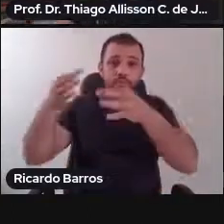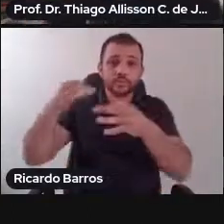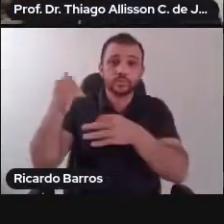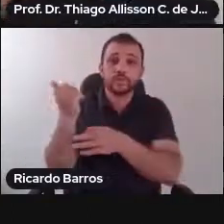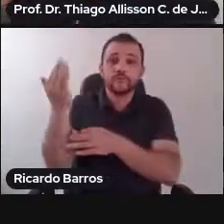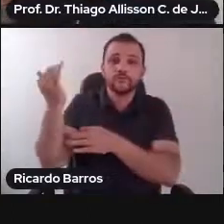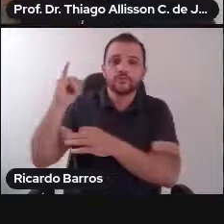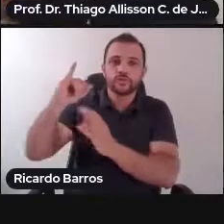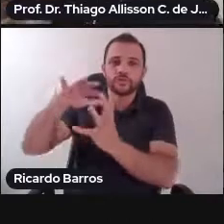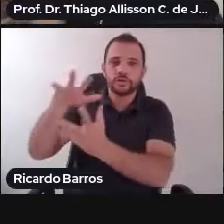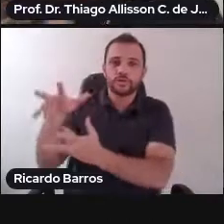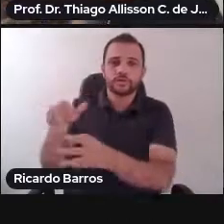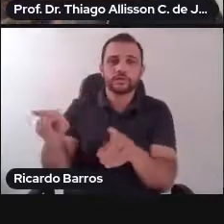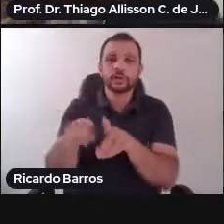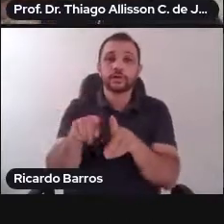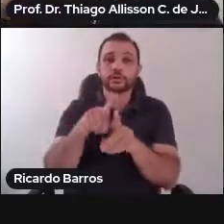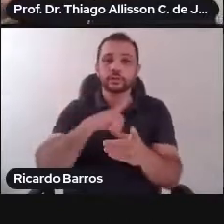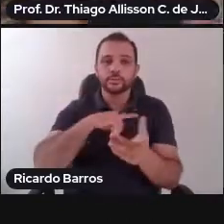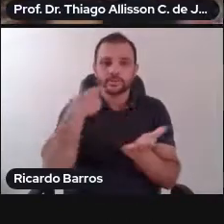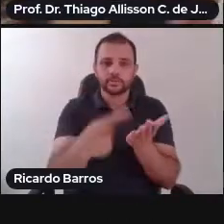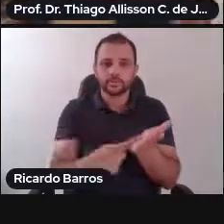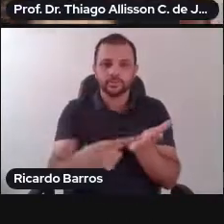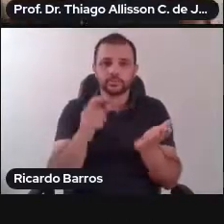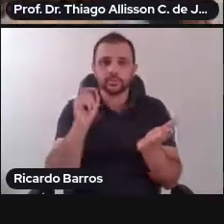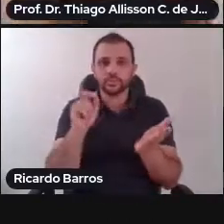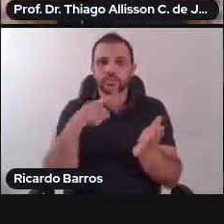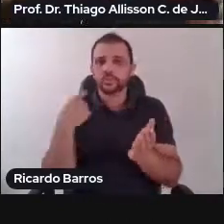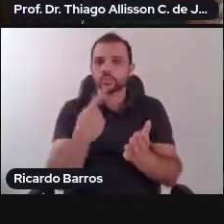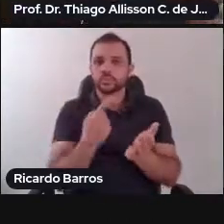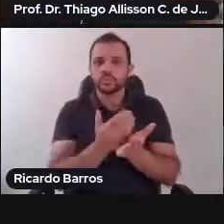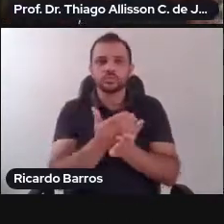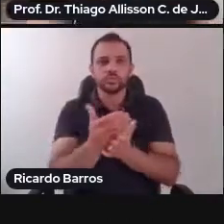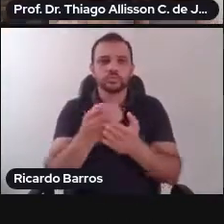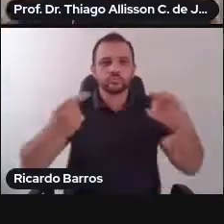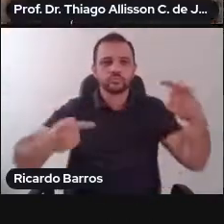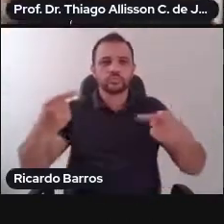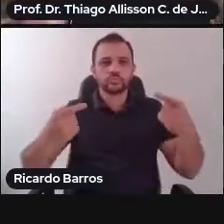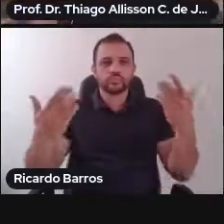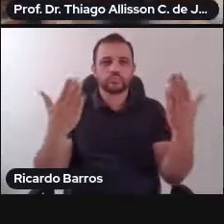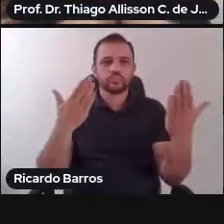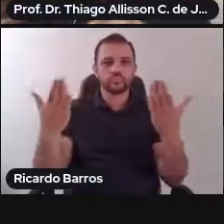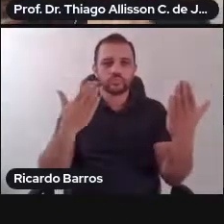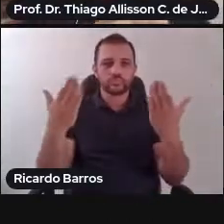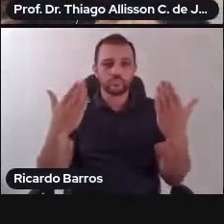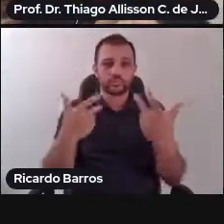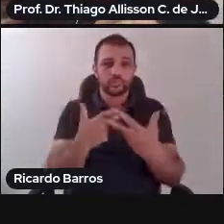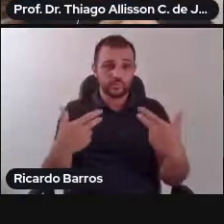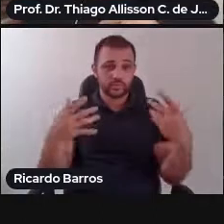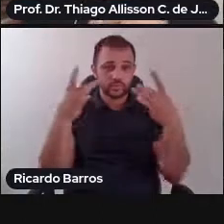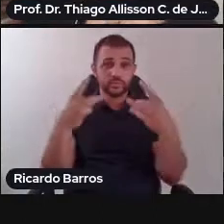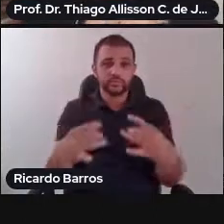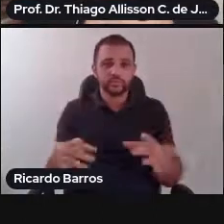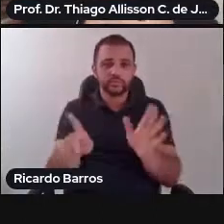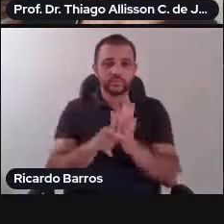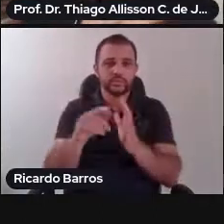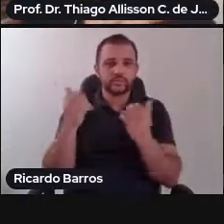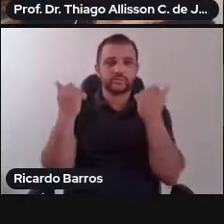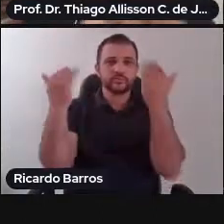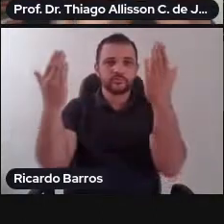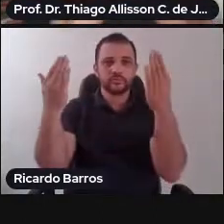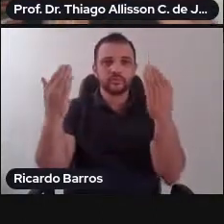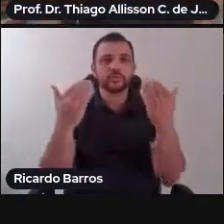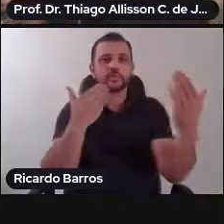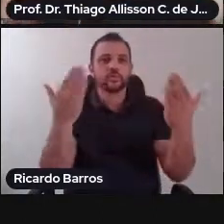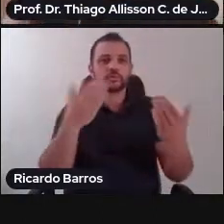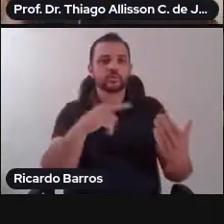controle de convencionalidade quando a gente começa a confrontar elementos de fora com a totalidade. Também se coloca